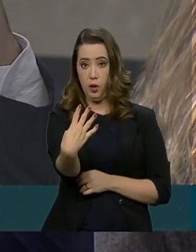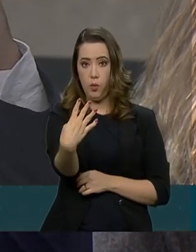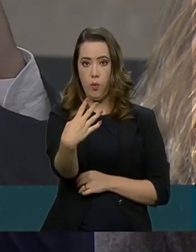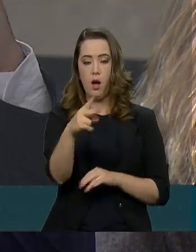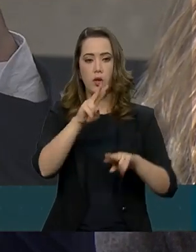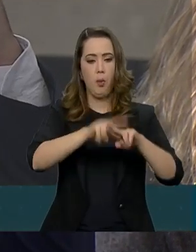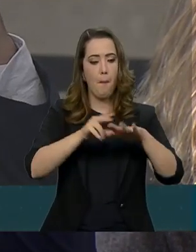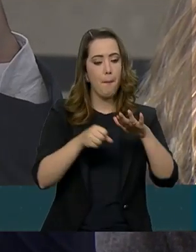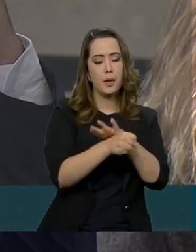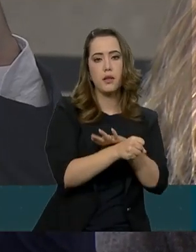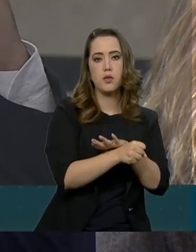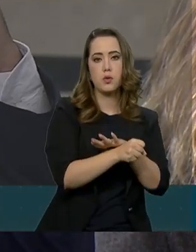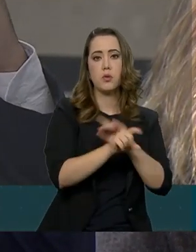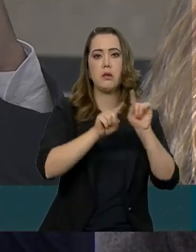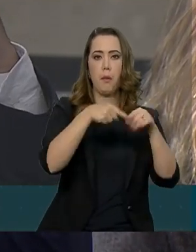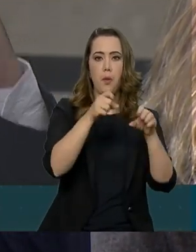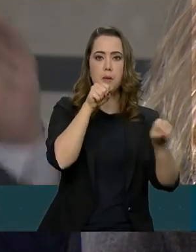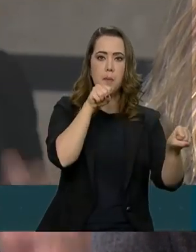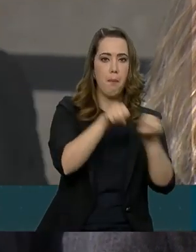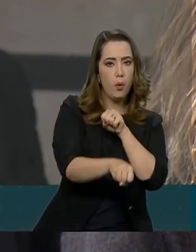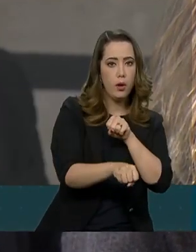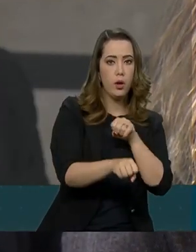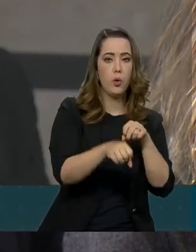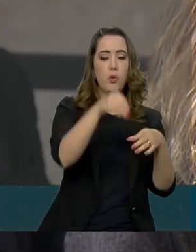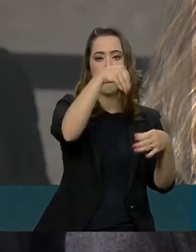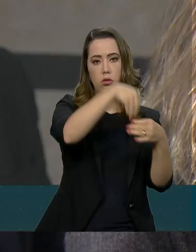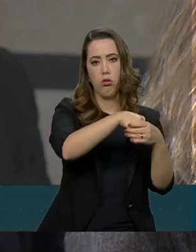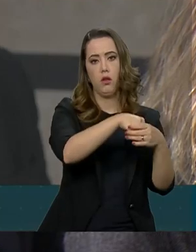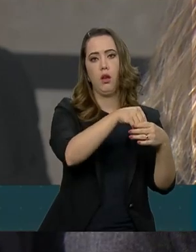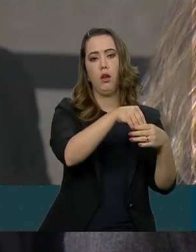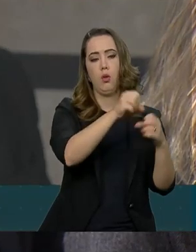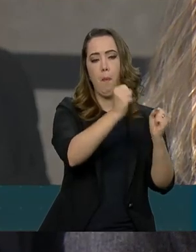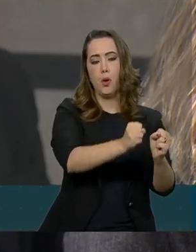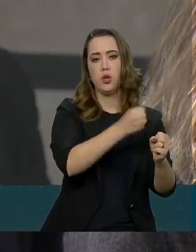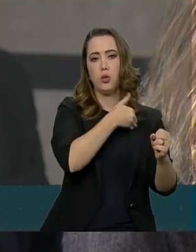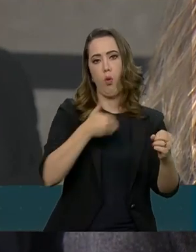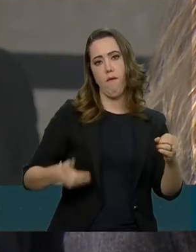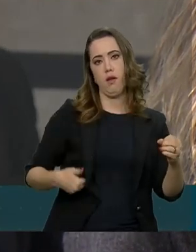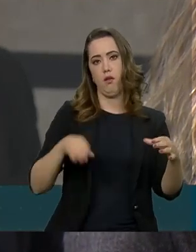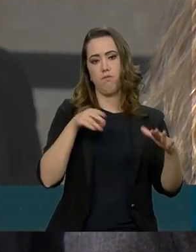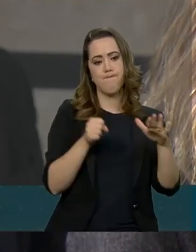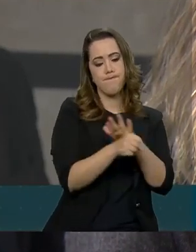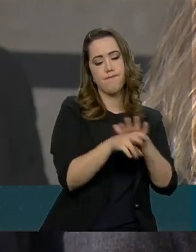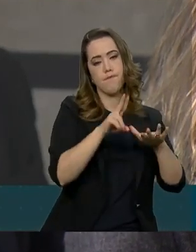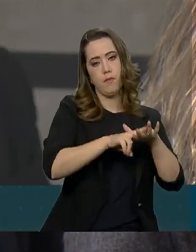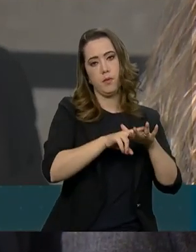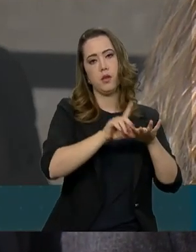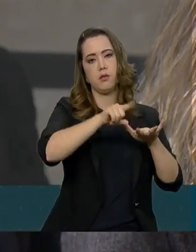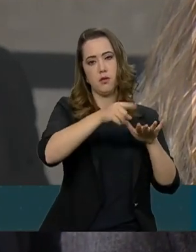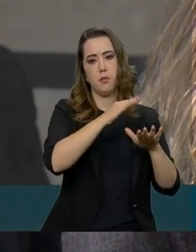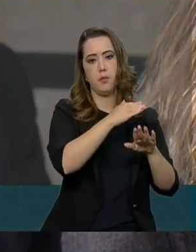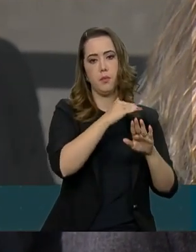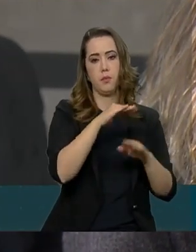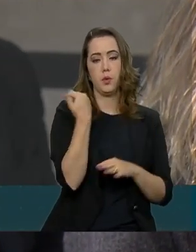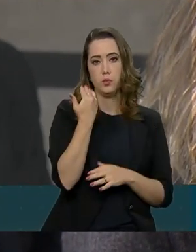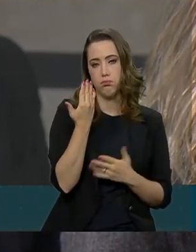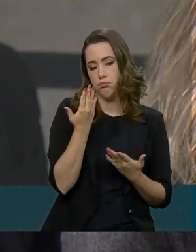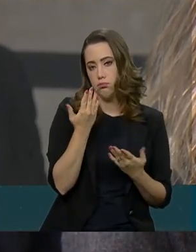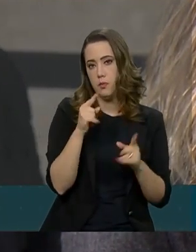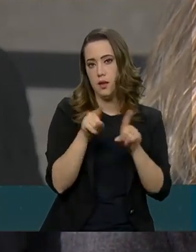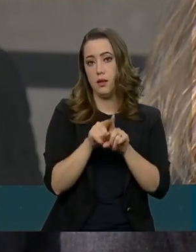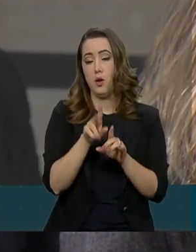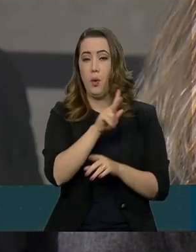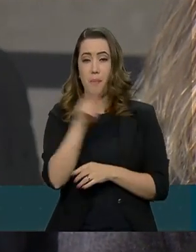em poder do Estado quando foi morto. O presidente diz que, insinua